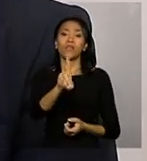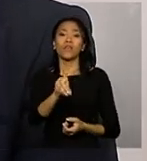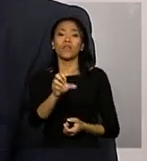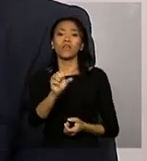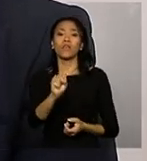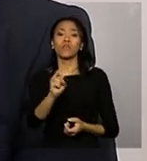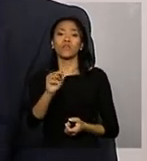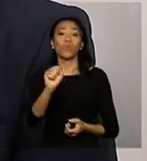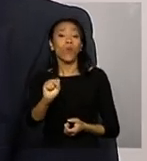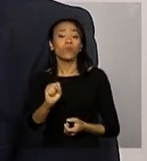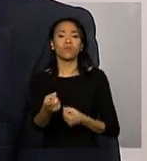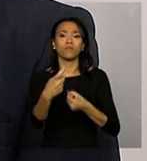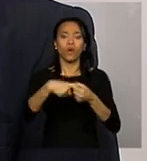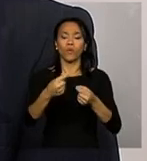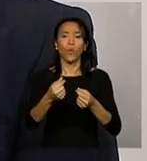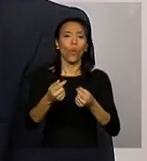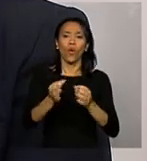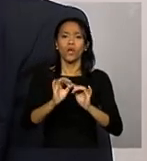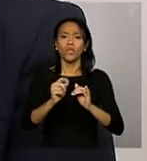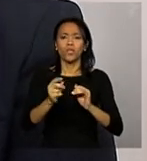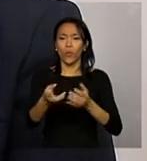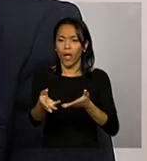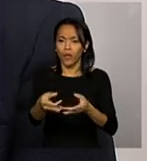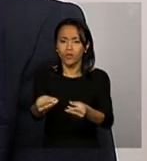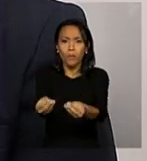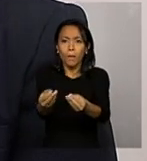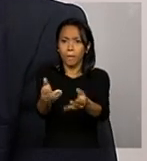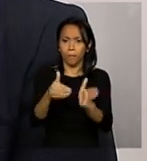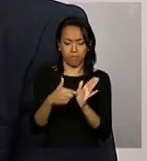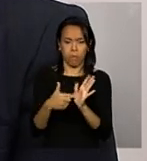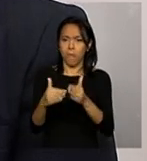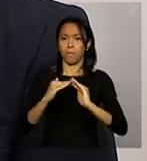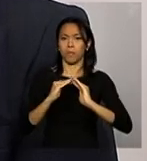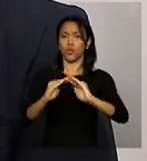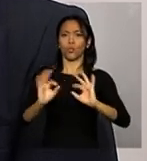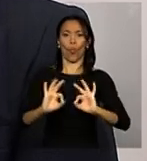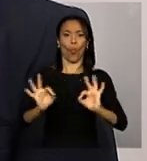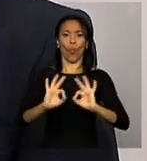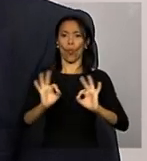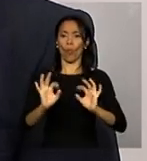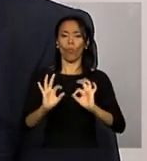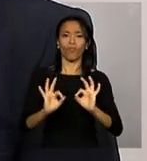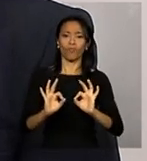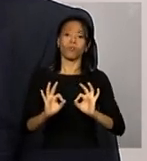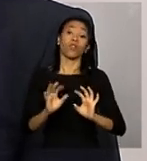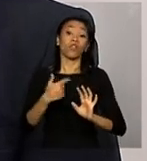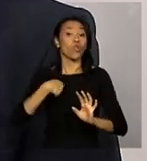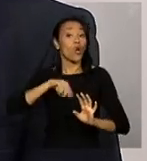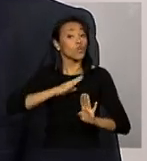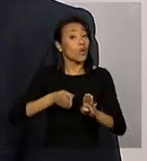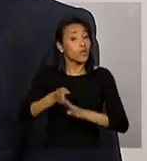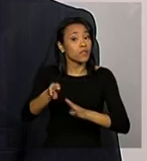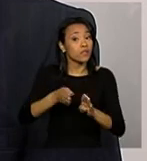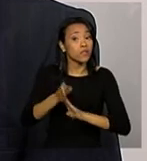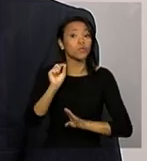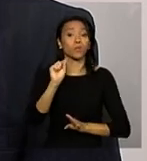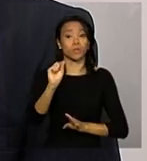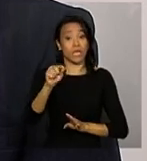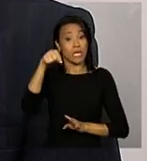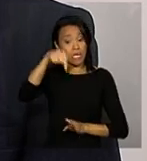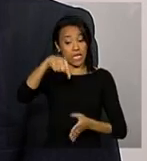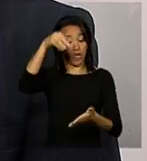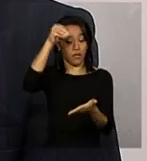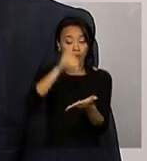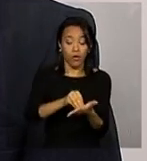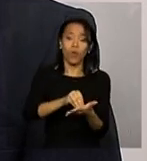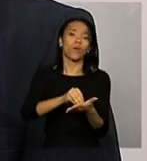tipo de solicitação. Já que o município devolveu esse valor sem qualquer tipo de solicitação nós orientamos que ele realmente coloque aqui